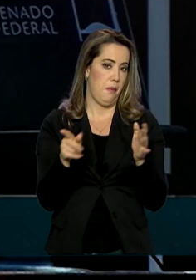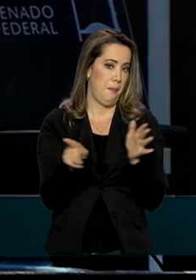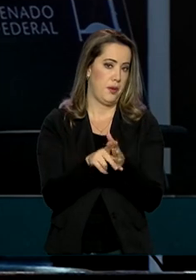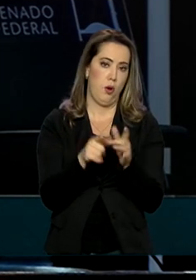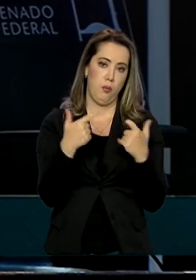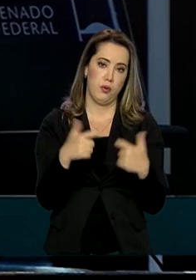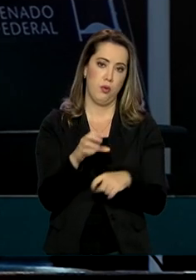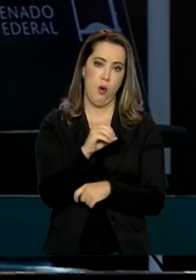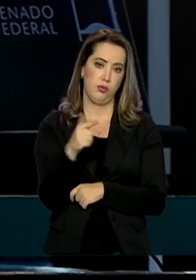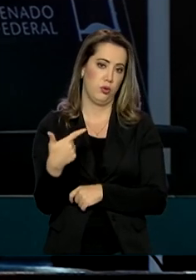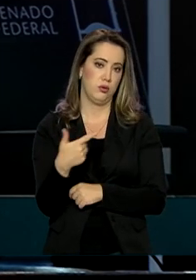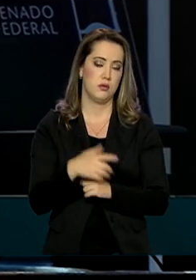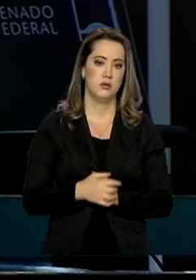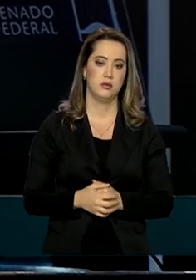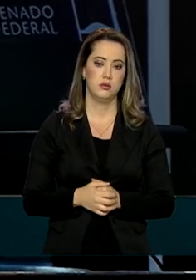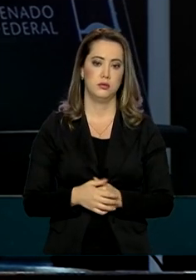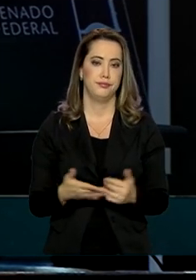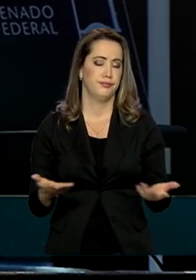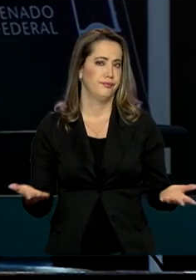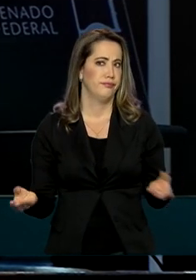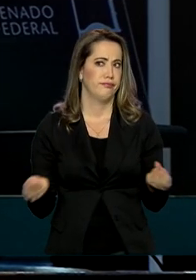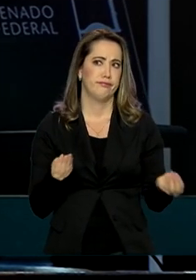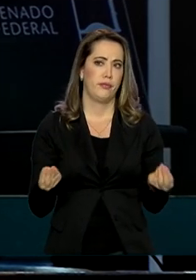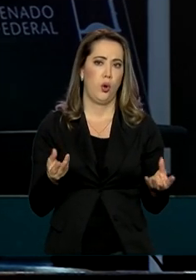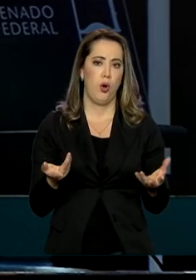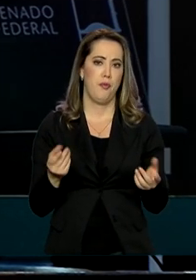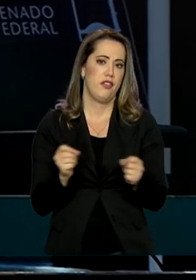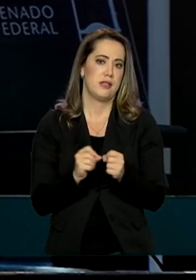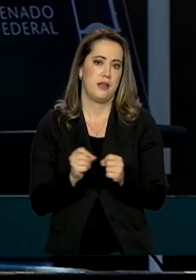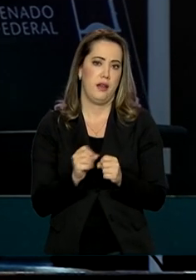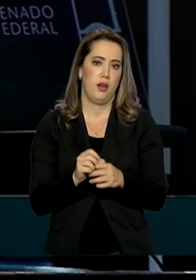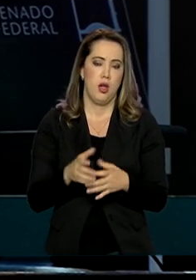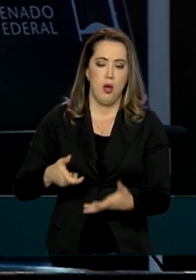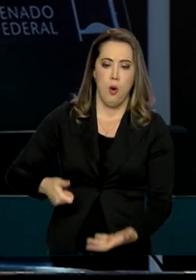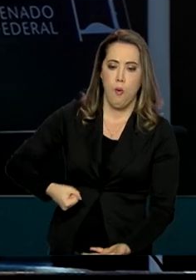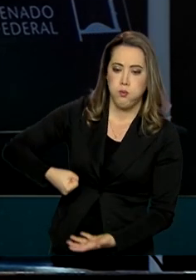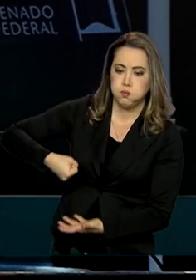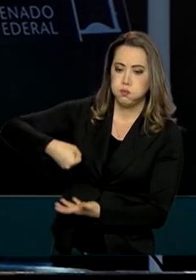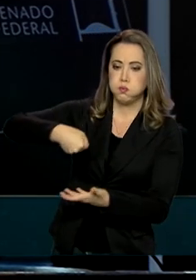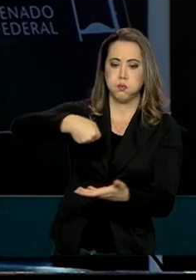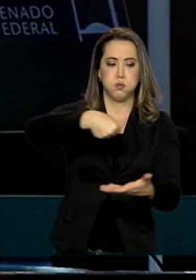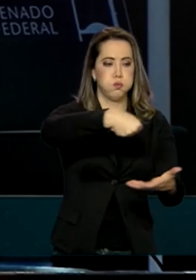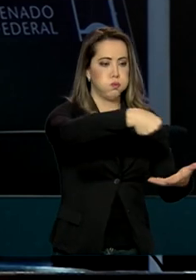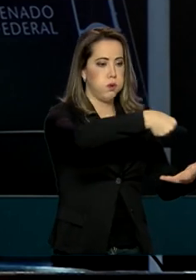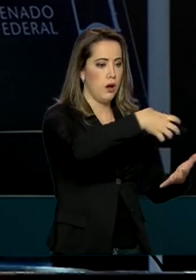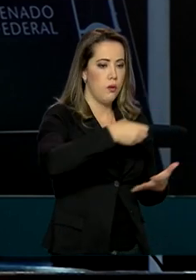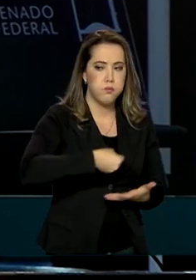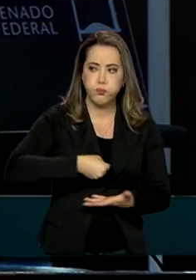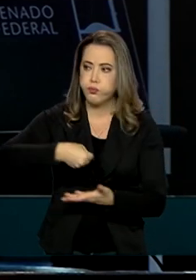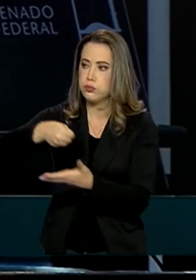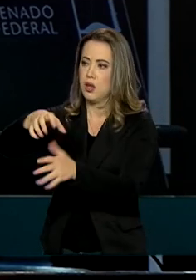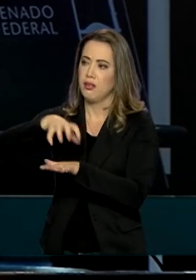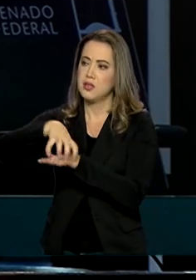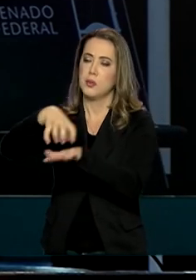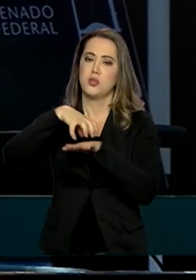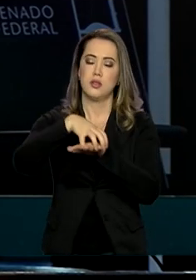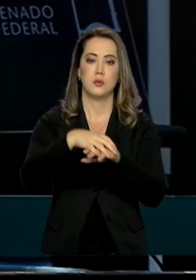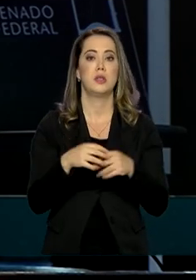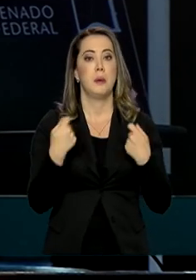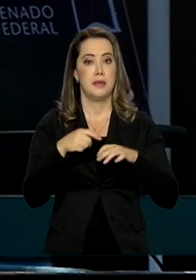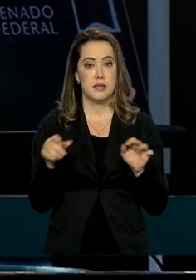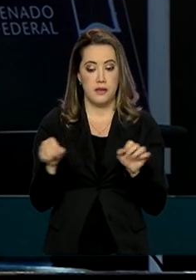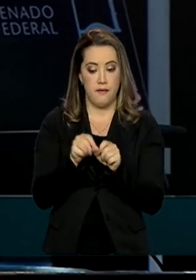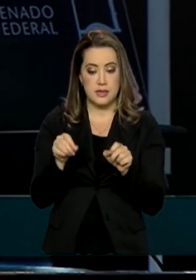como nós continuarmos carregando tubo de oxigênio para lá e para cá. Temos que fabricar o oxigênio no local e isso é uma